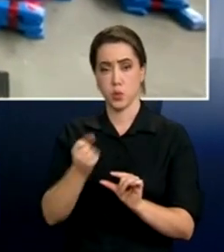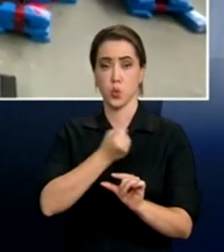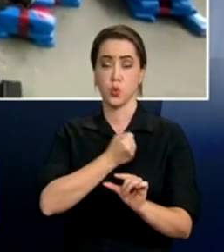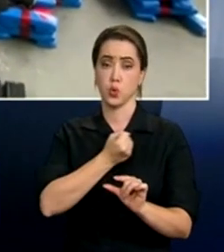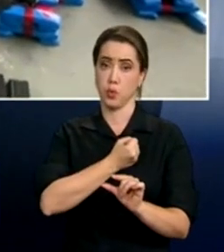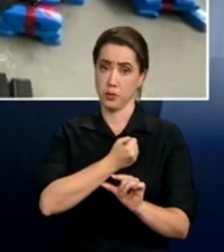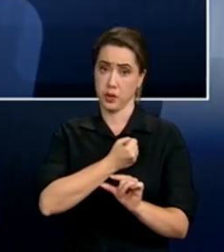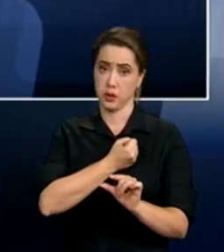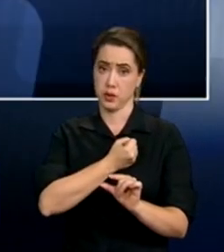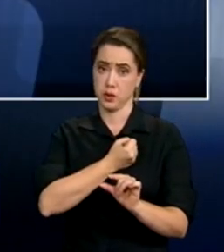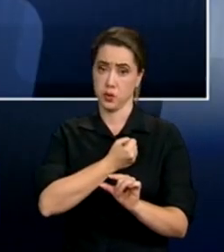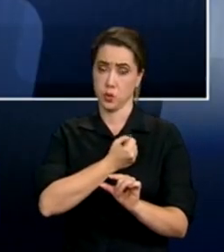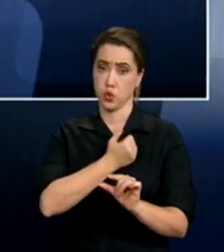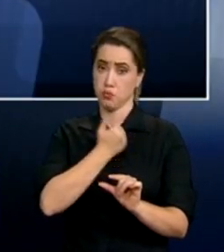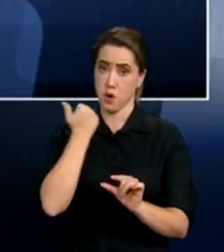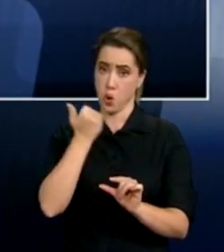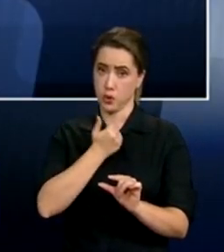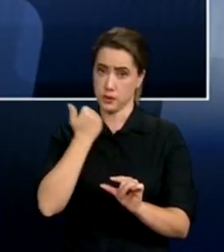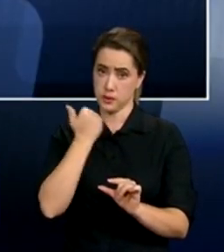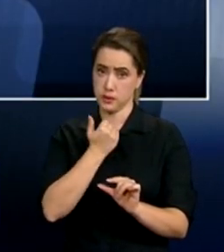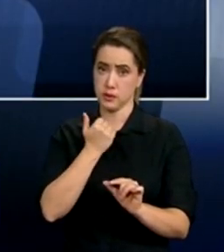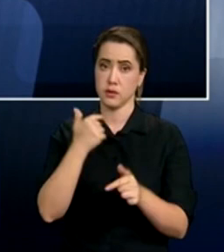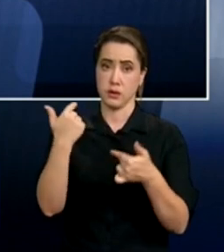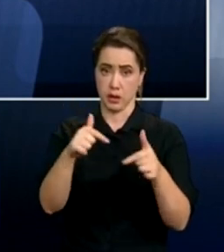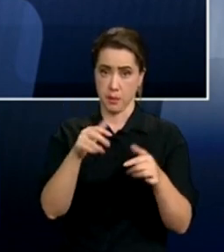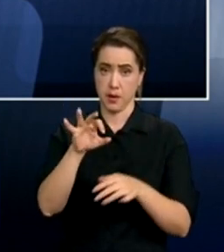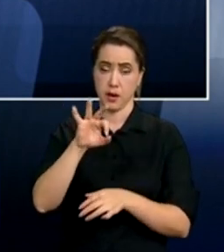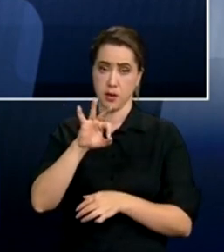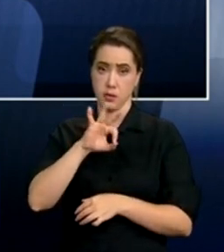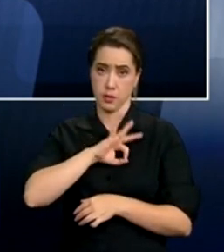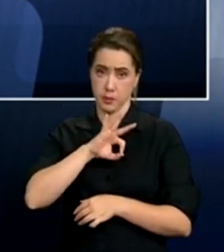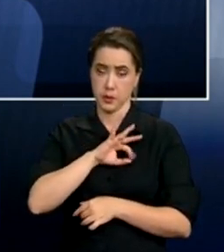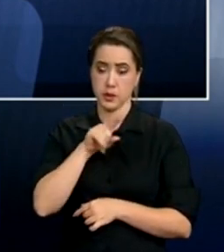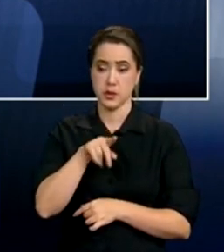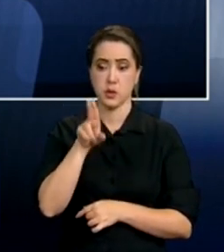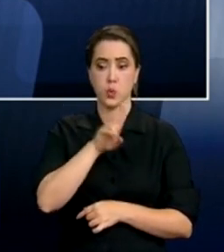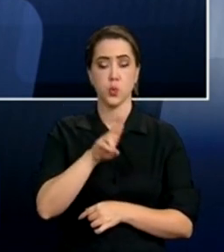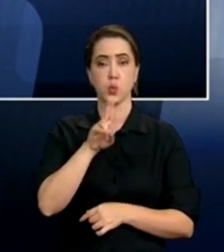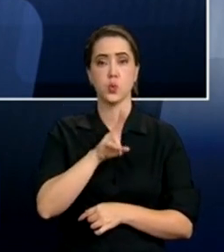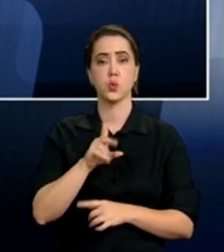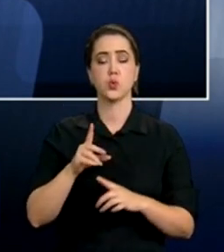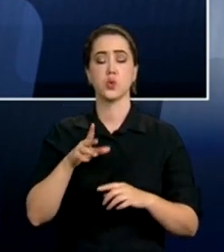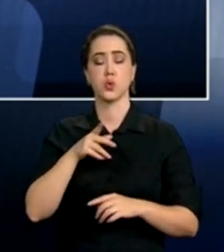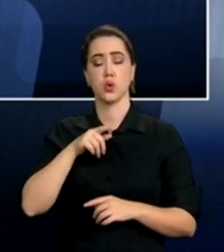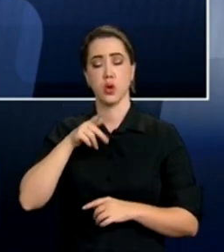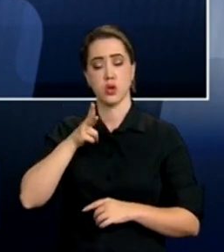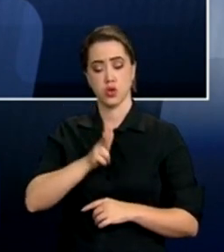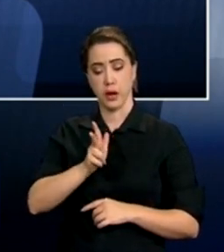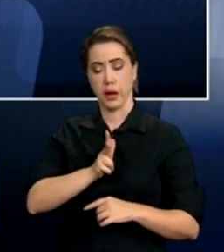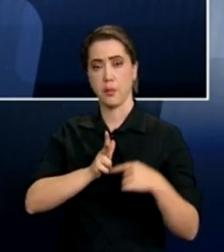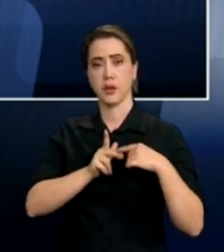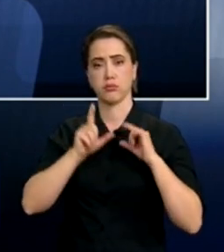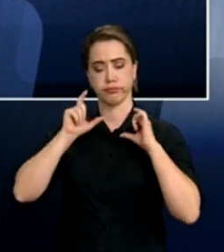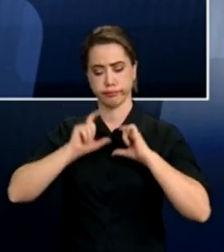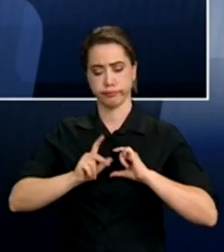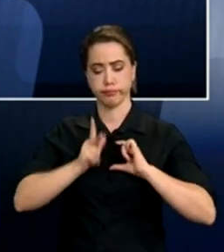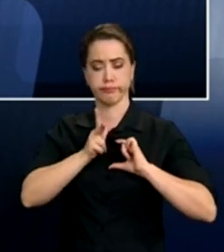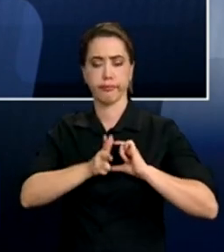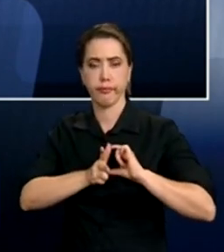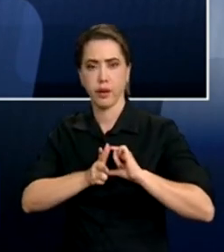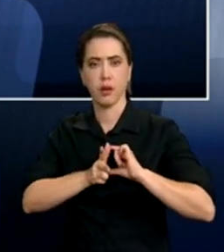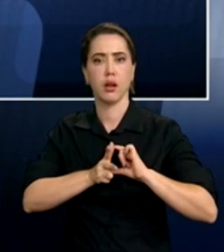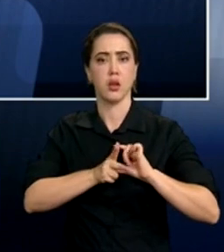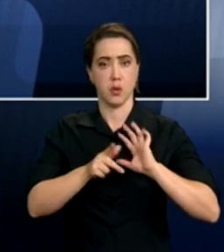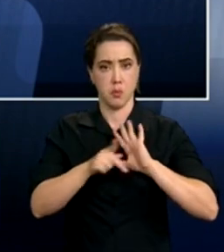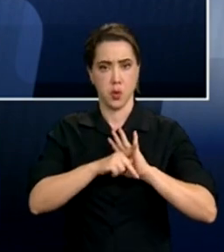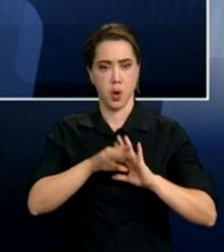policial, estão aí o uso de câmeras corporais pelos agentes de segurança, o aumento da apreensão e